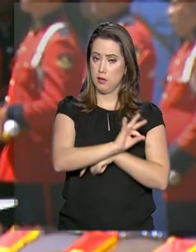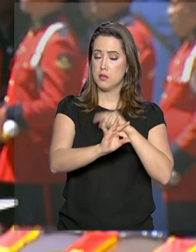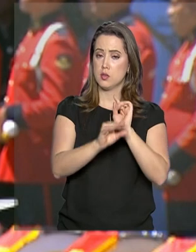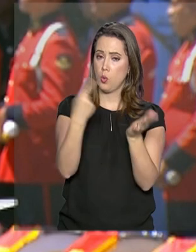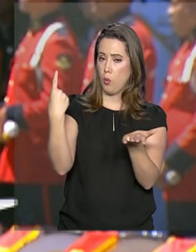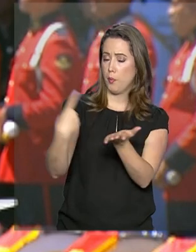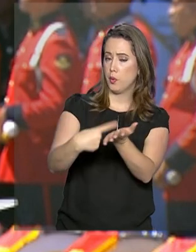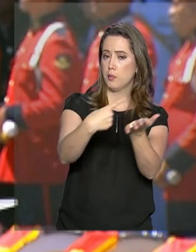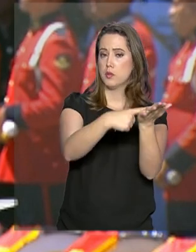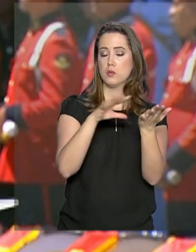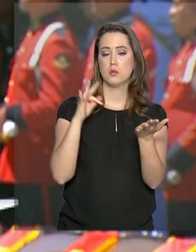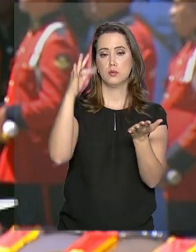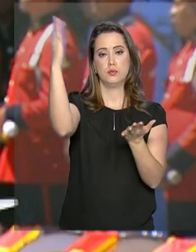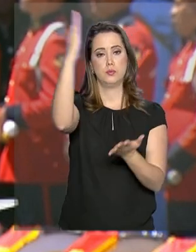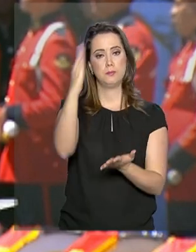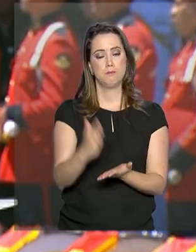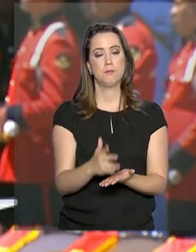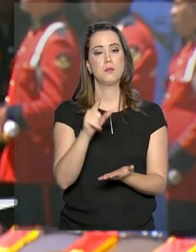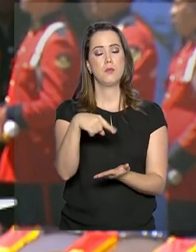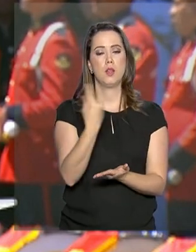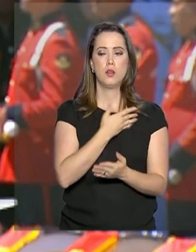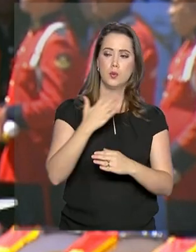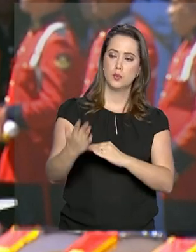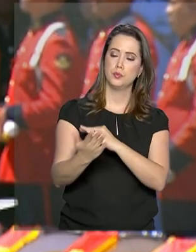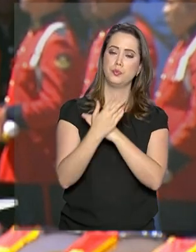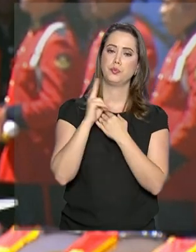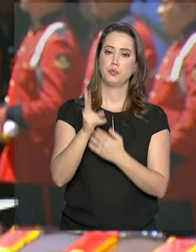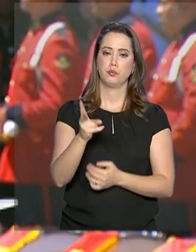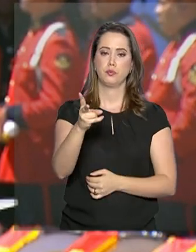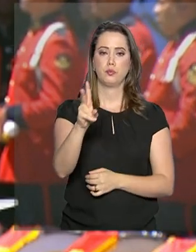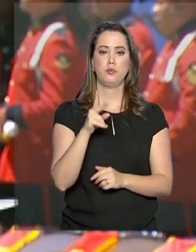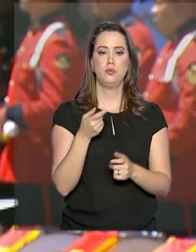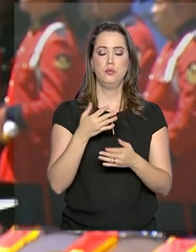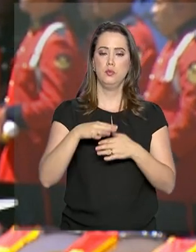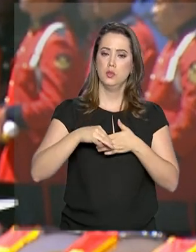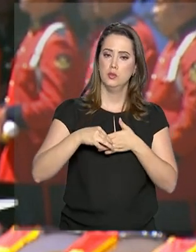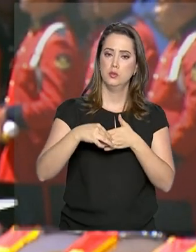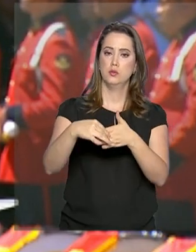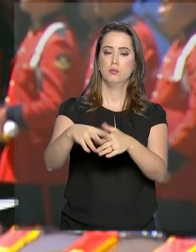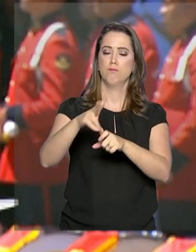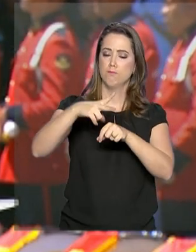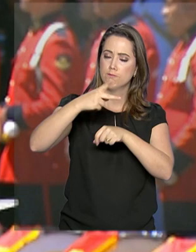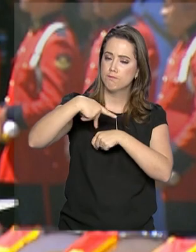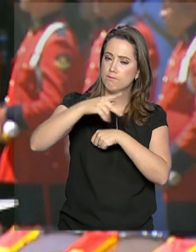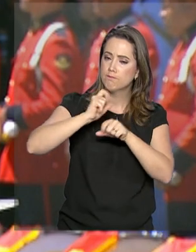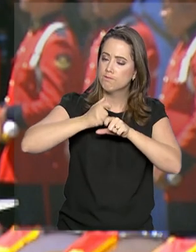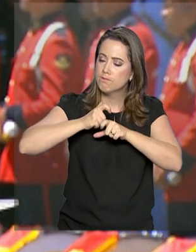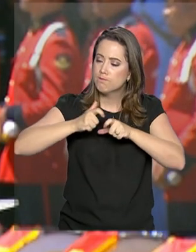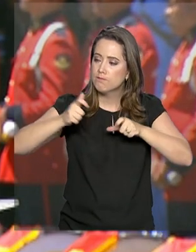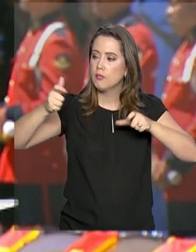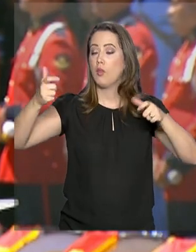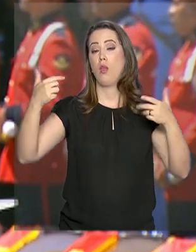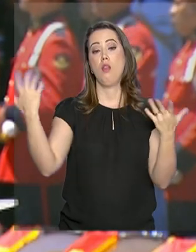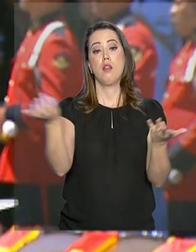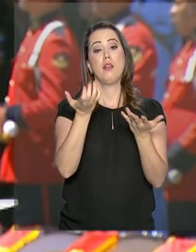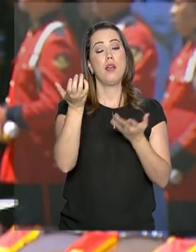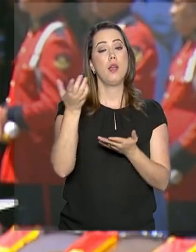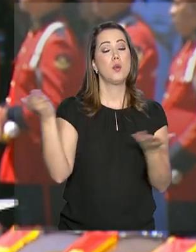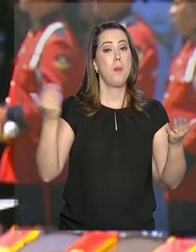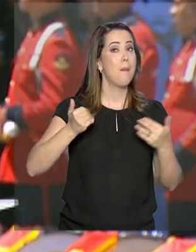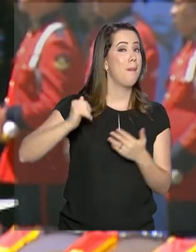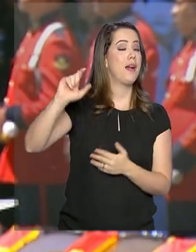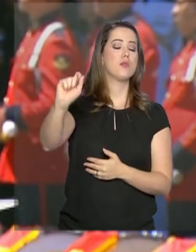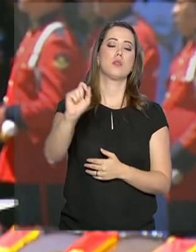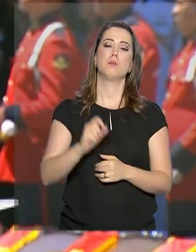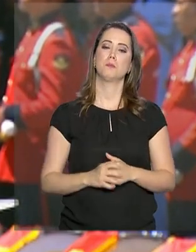comprometidas com o futuro do Brasil, que nos ajudam a conduzir essa grande nação. O que eu mais quero para o